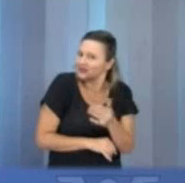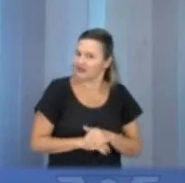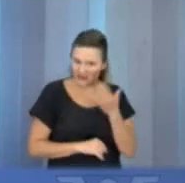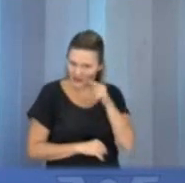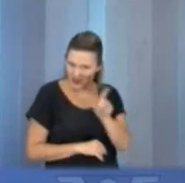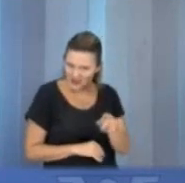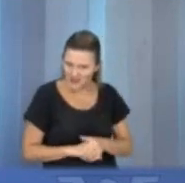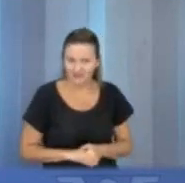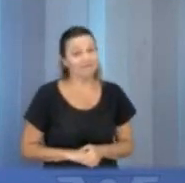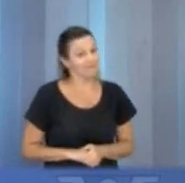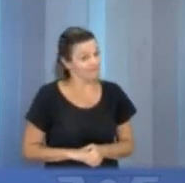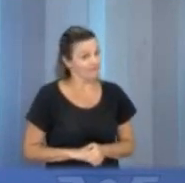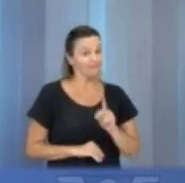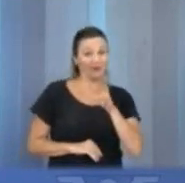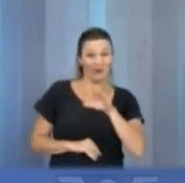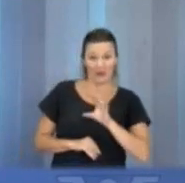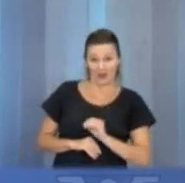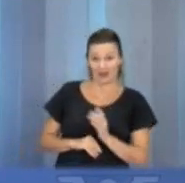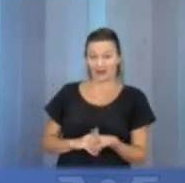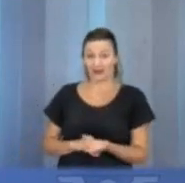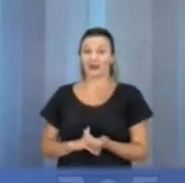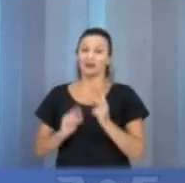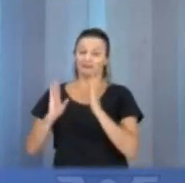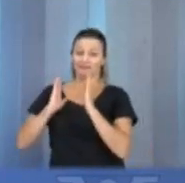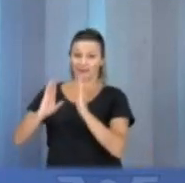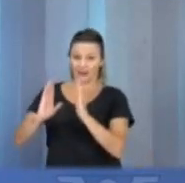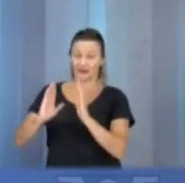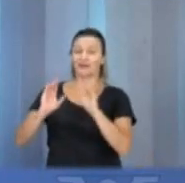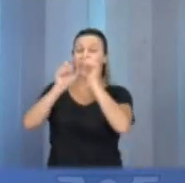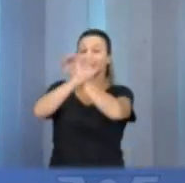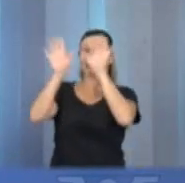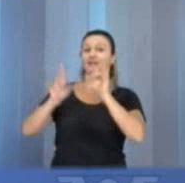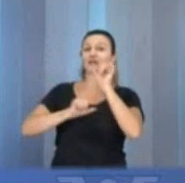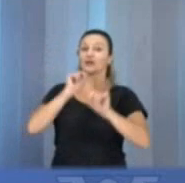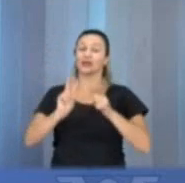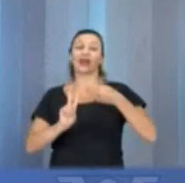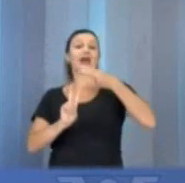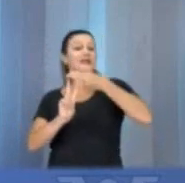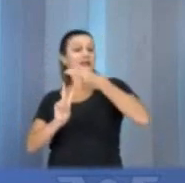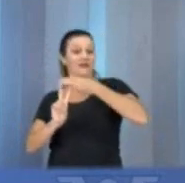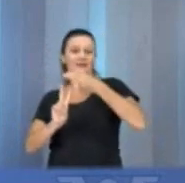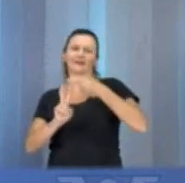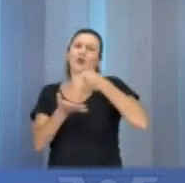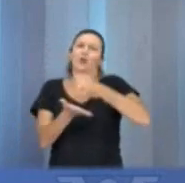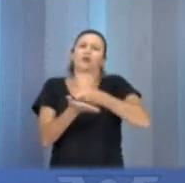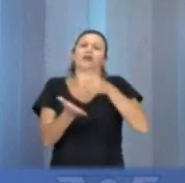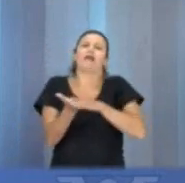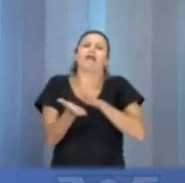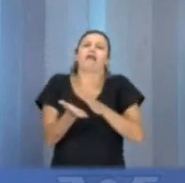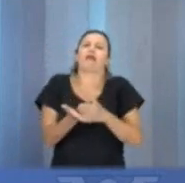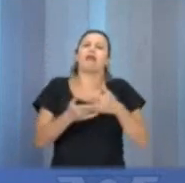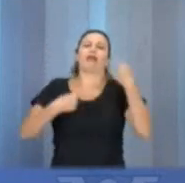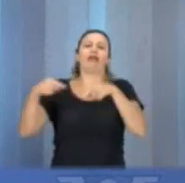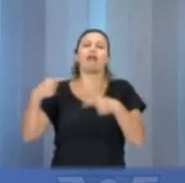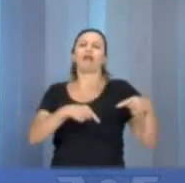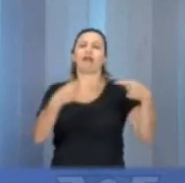Bom, candidato Caio Amado, eu aguardei terminar a primeira rodada para esclarecer o seguinte, que a TV Tribuna não é obrigada a fazer debates e ao